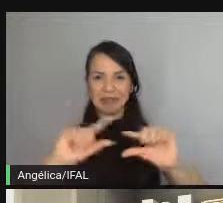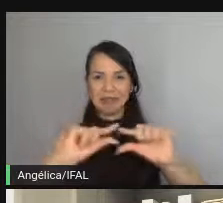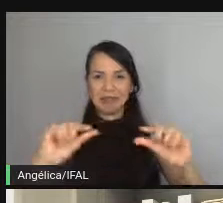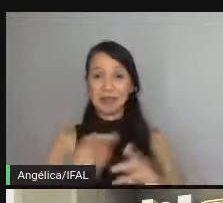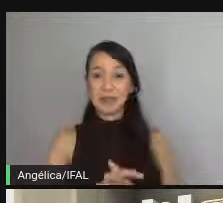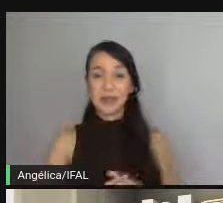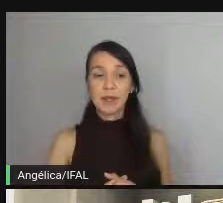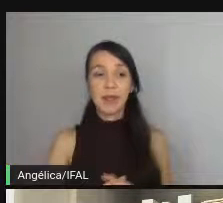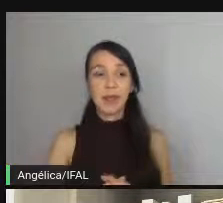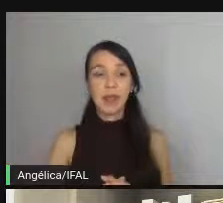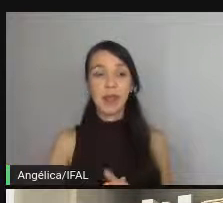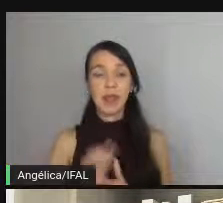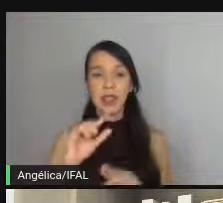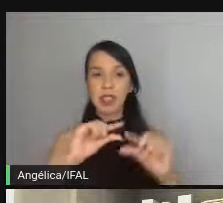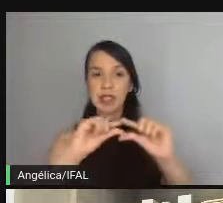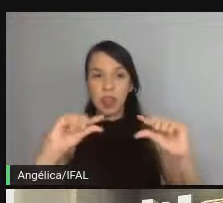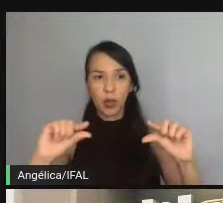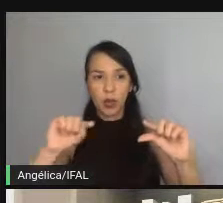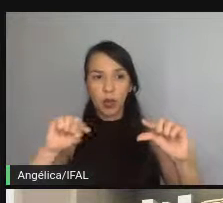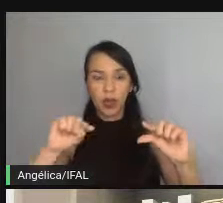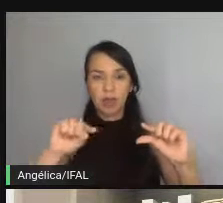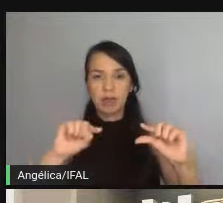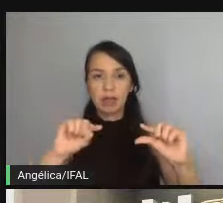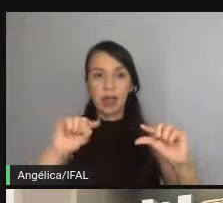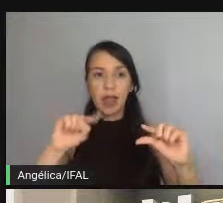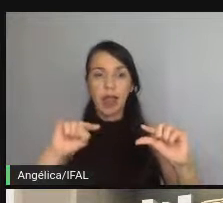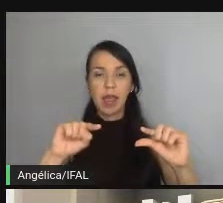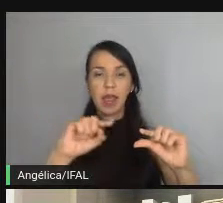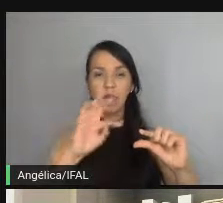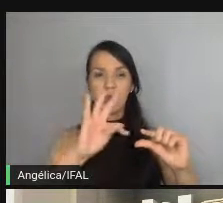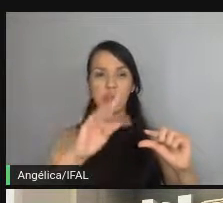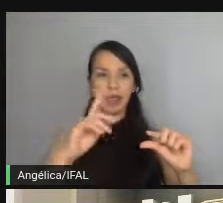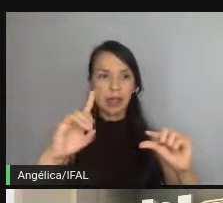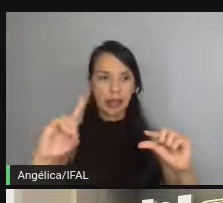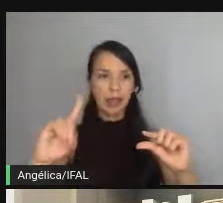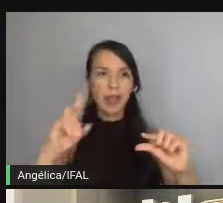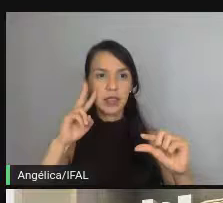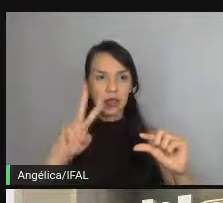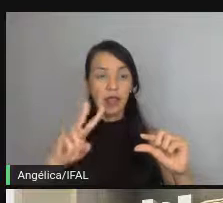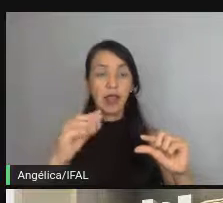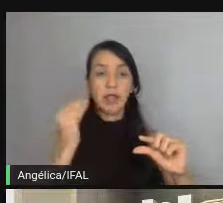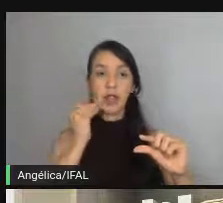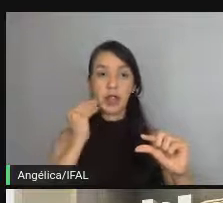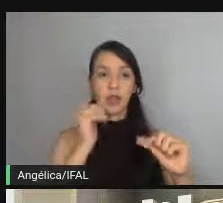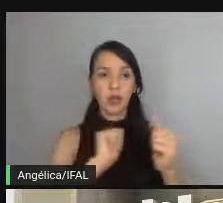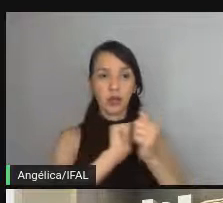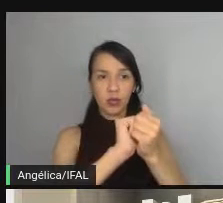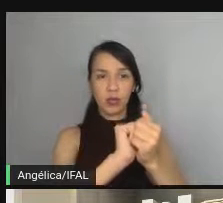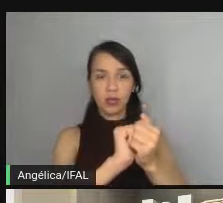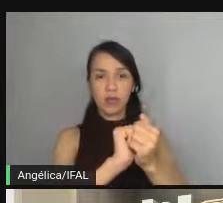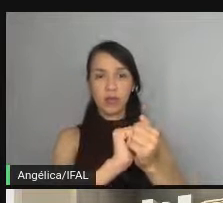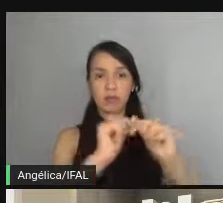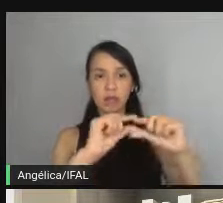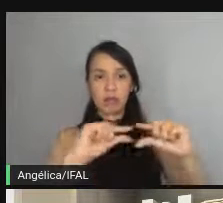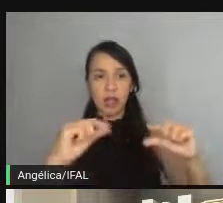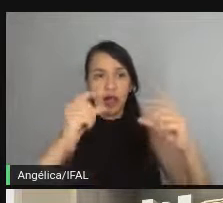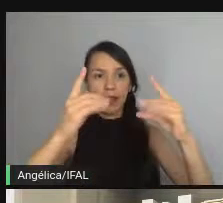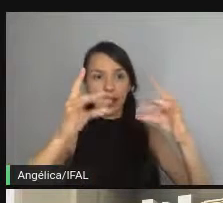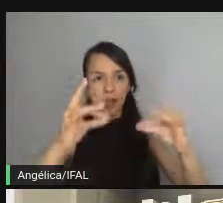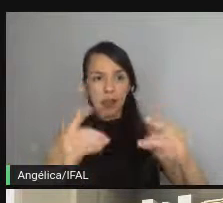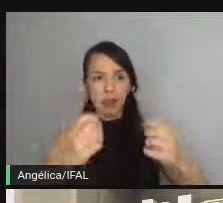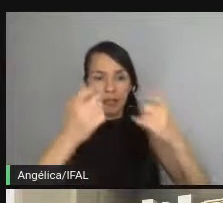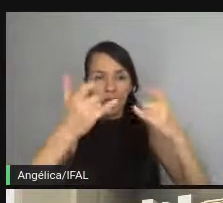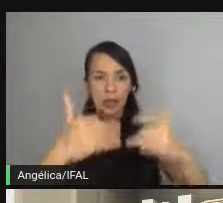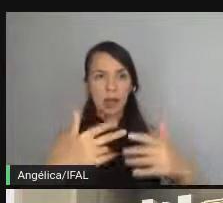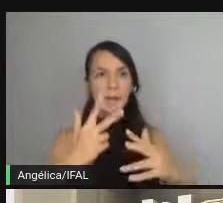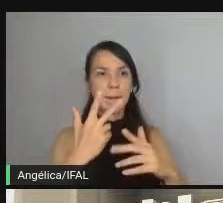e isso esse nome bonitinho essa história é o BDD que a gente tava comentando a gente lê os testes de uma forma descrita de uma forma